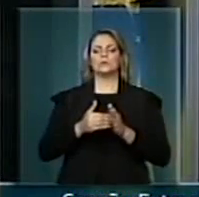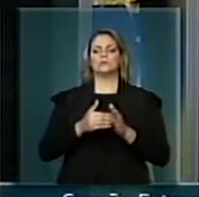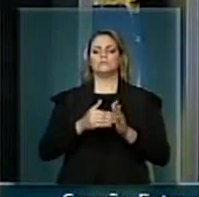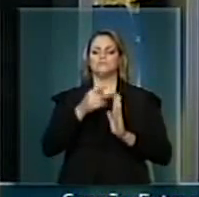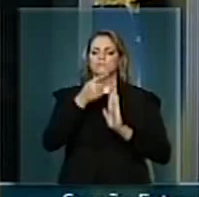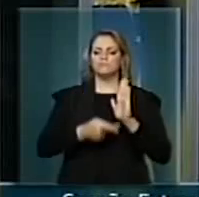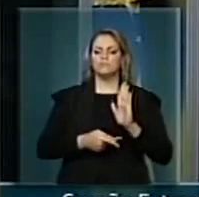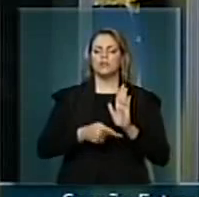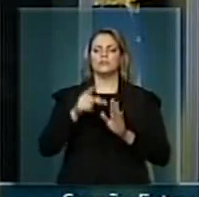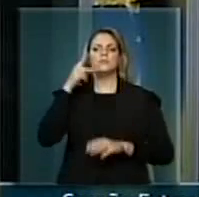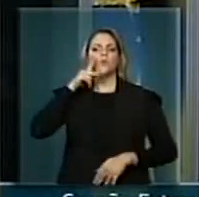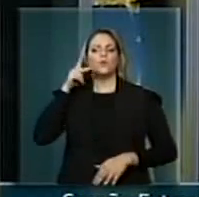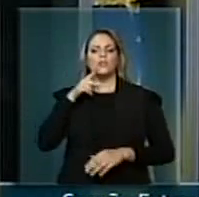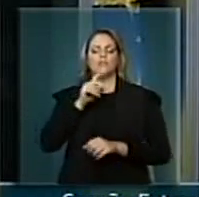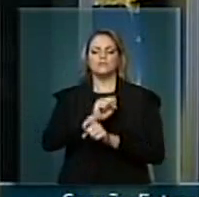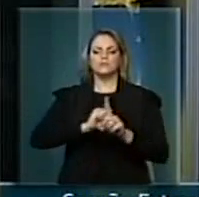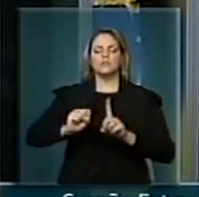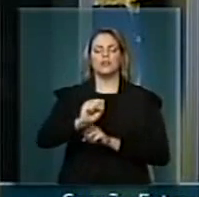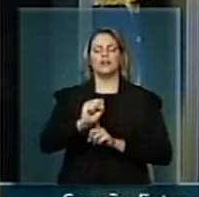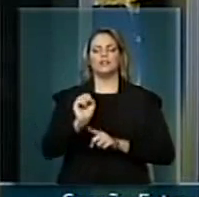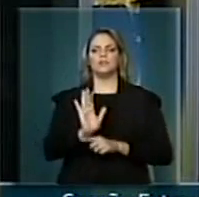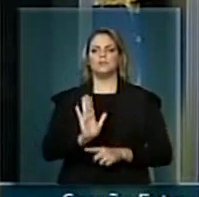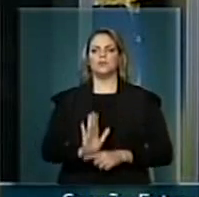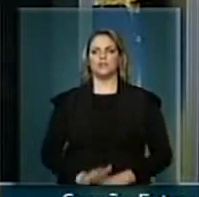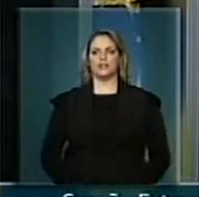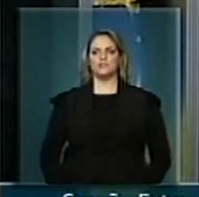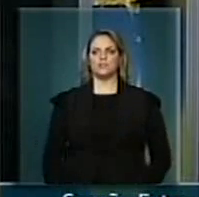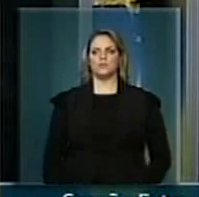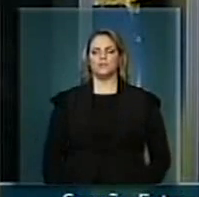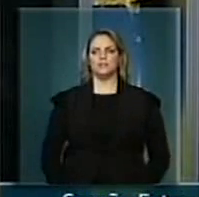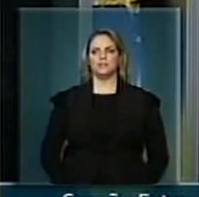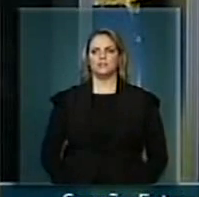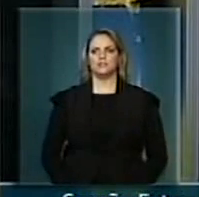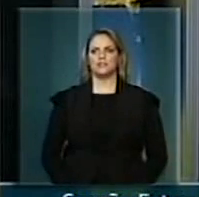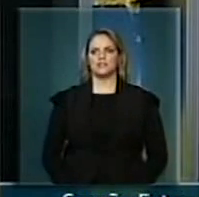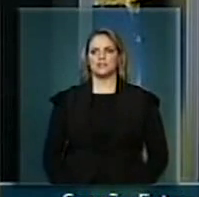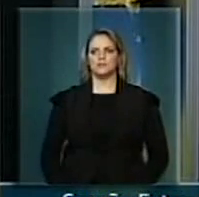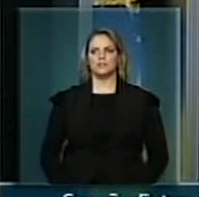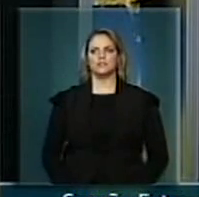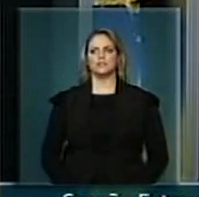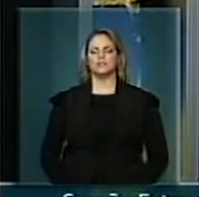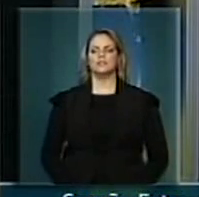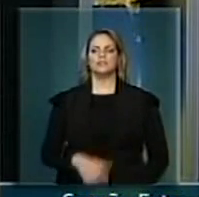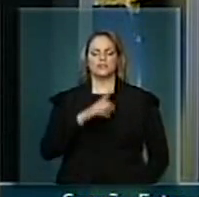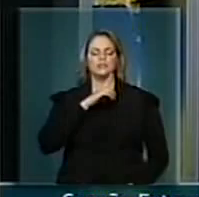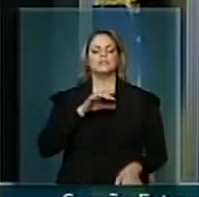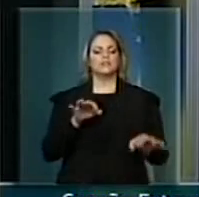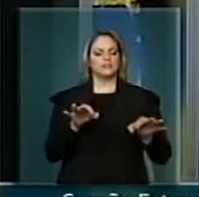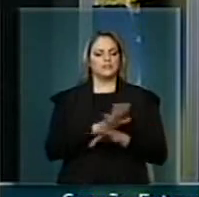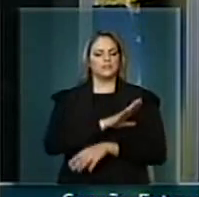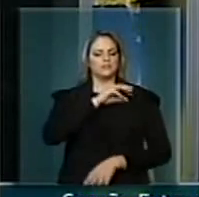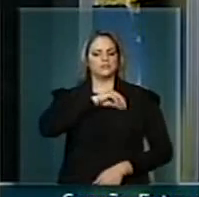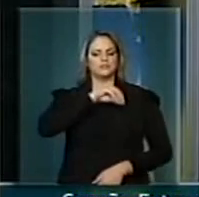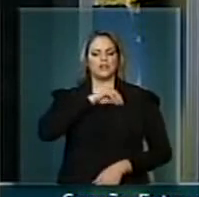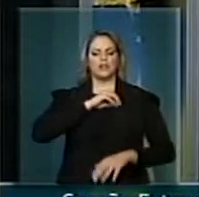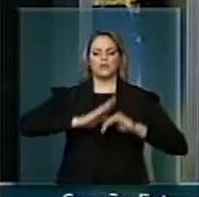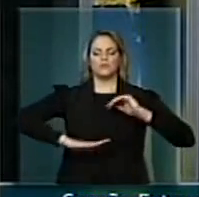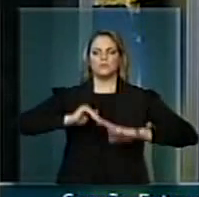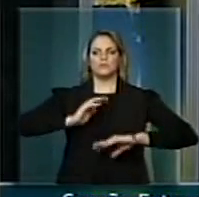das políticas sociais. O estudo da Fundação Getúlio Vargas concluiu que os salários e encargos sociais dos profissionais